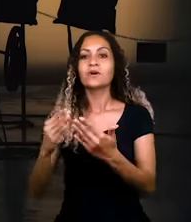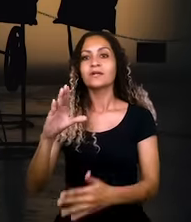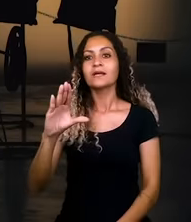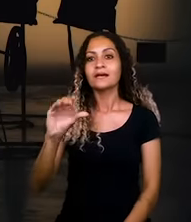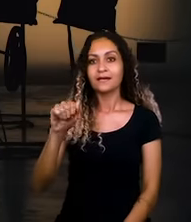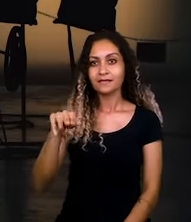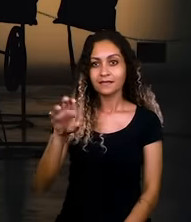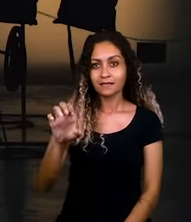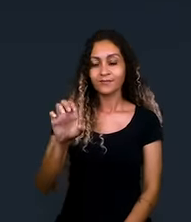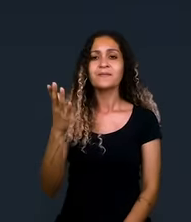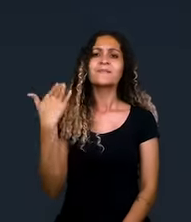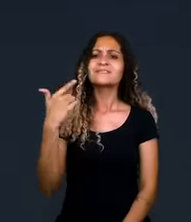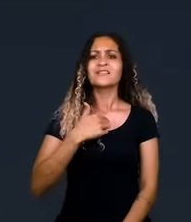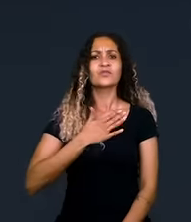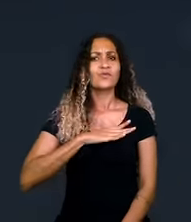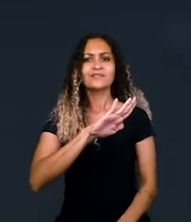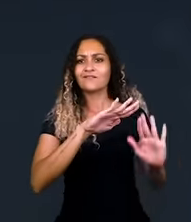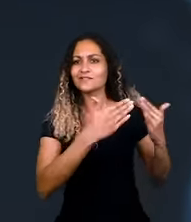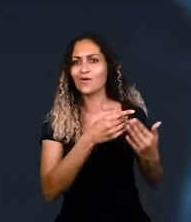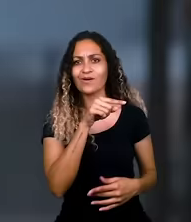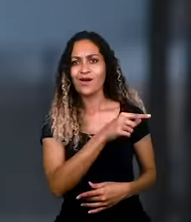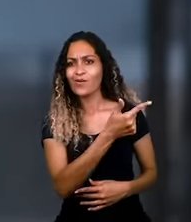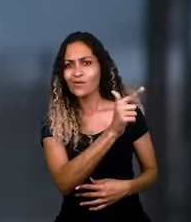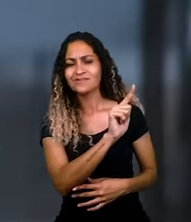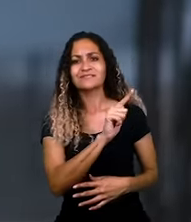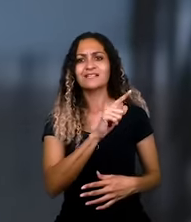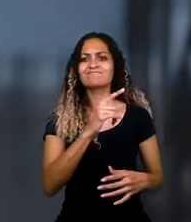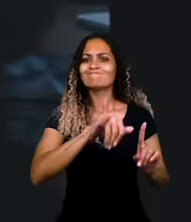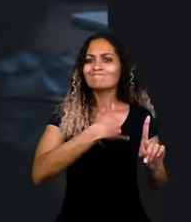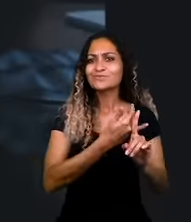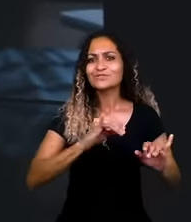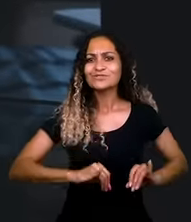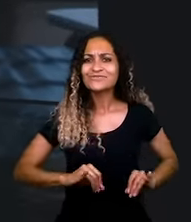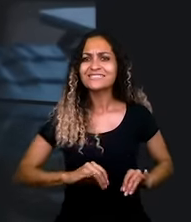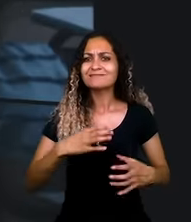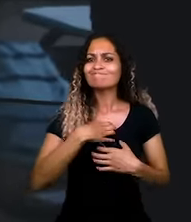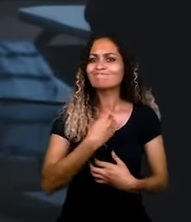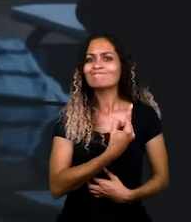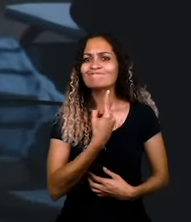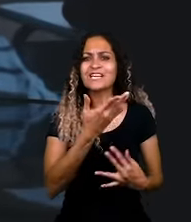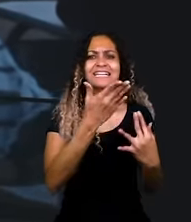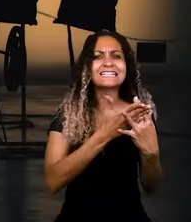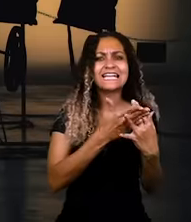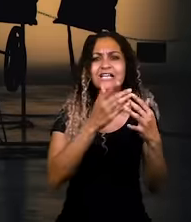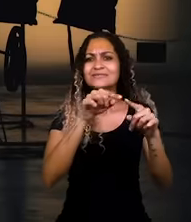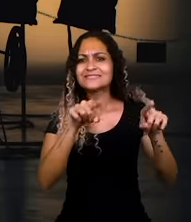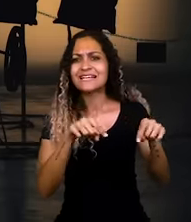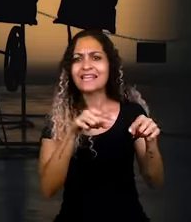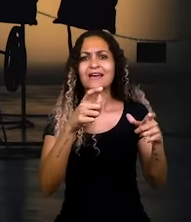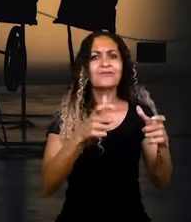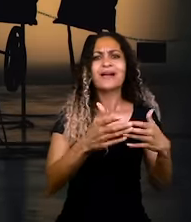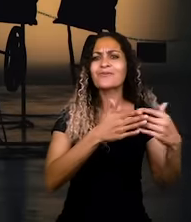gostava mais ou menos, porque eu sofria muito bullying lá. Eu me sentia isolado, não me sentia bem naquele lugar, não me sentia bem no recreio, não me sentia